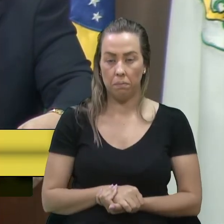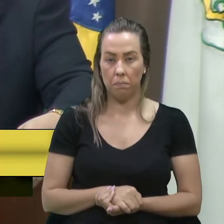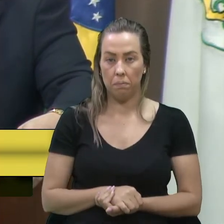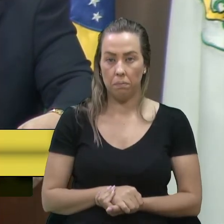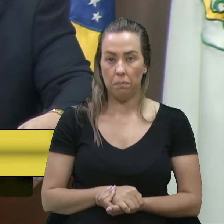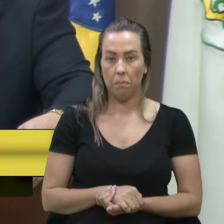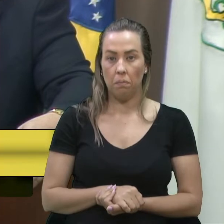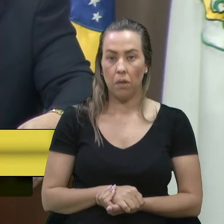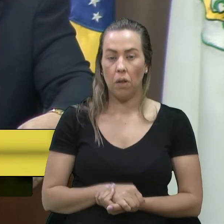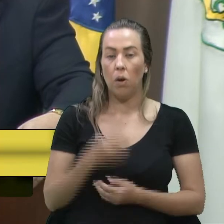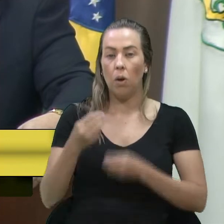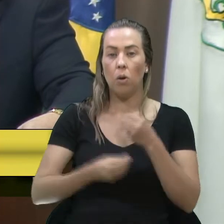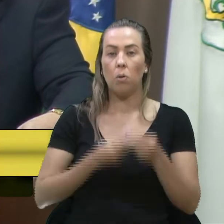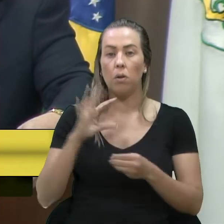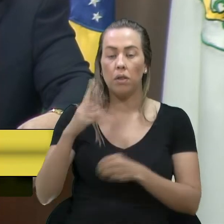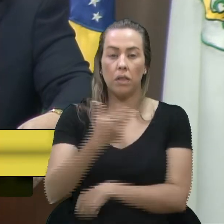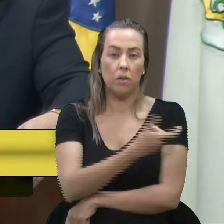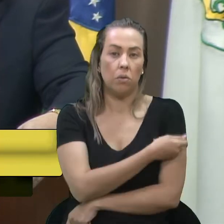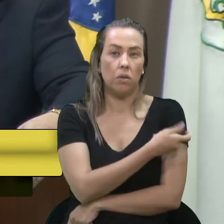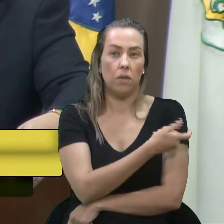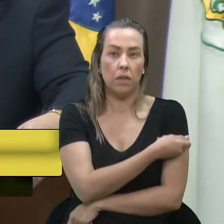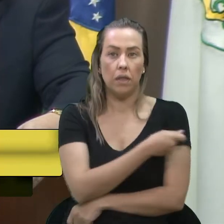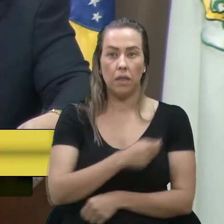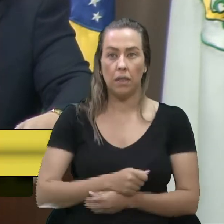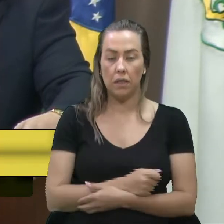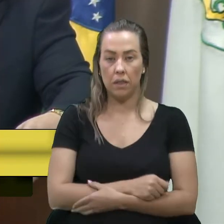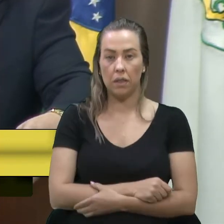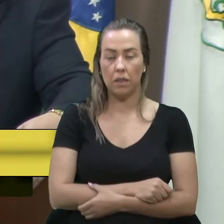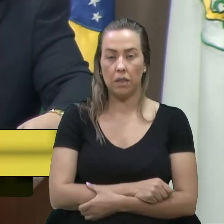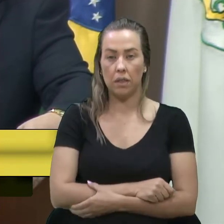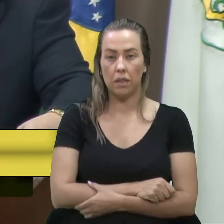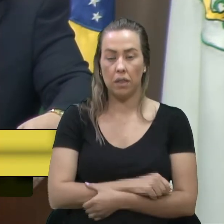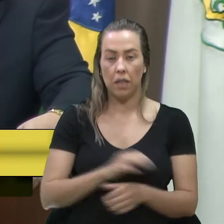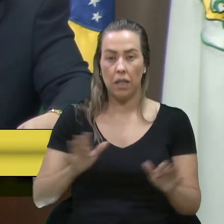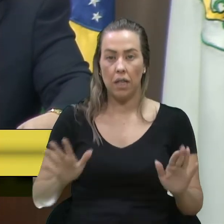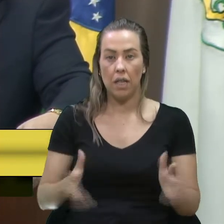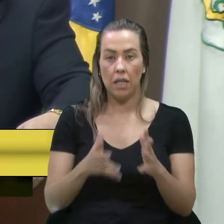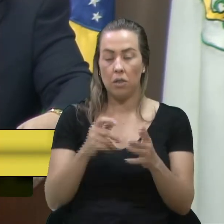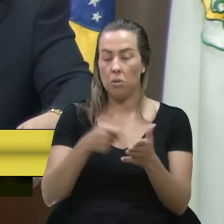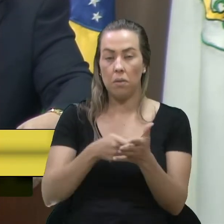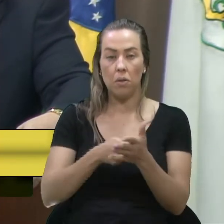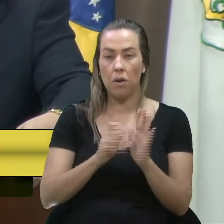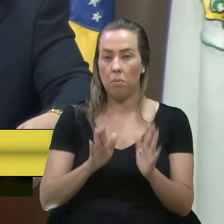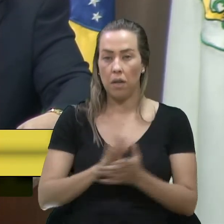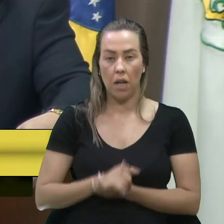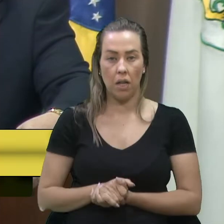foi como aconteceu com as vacinas. A gente incentiva, mas não obriga.